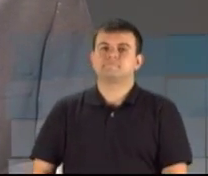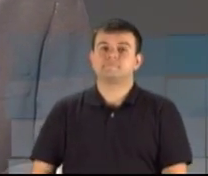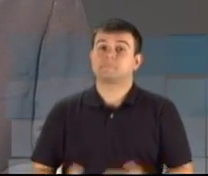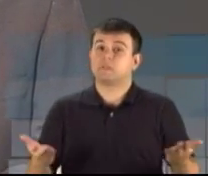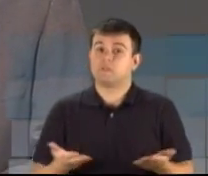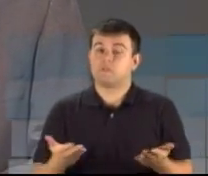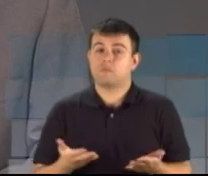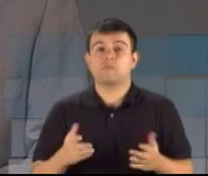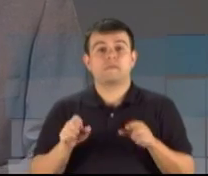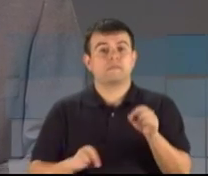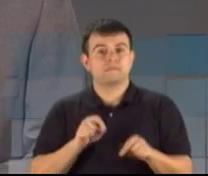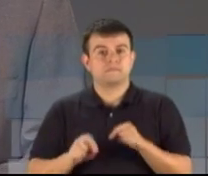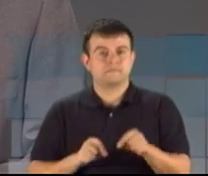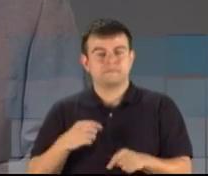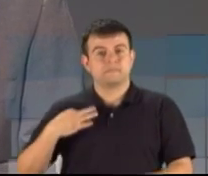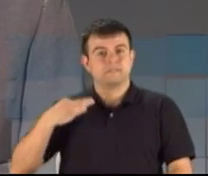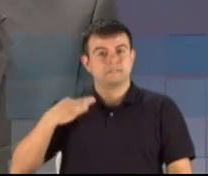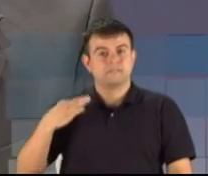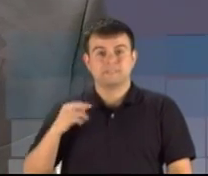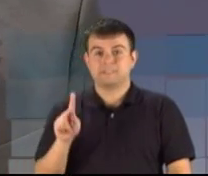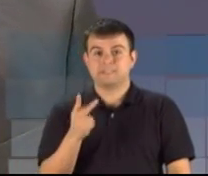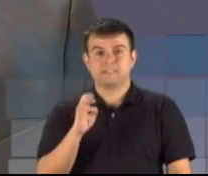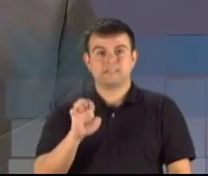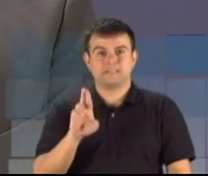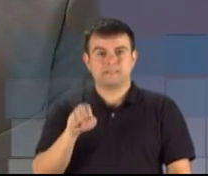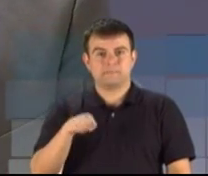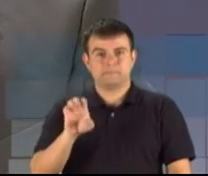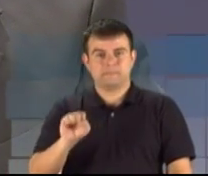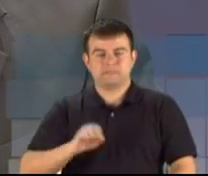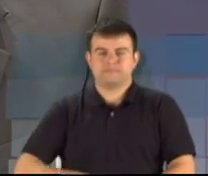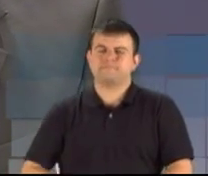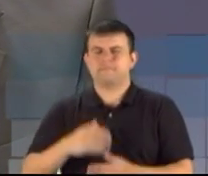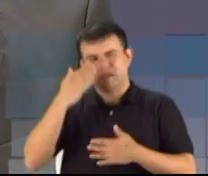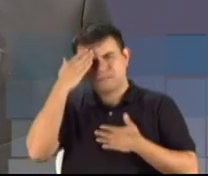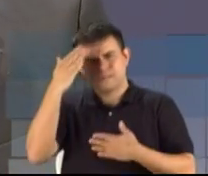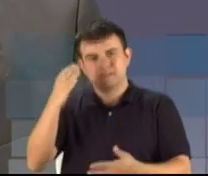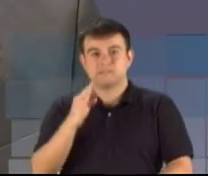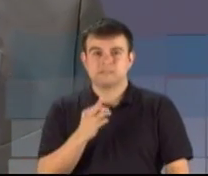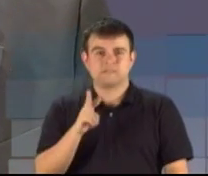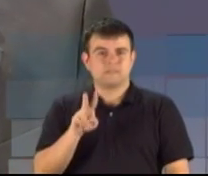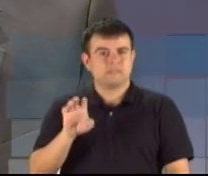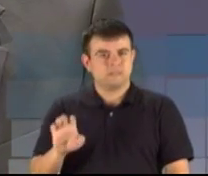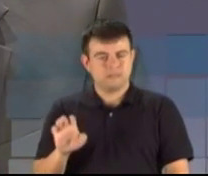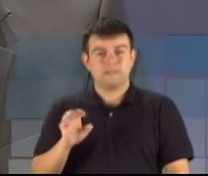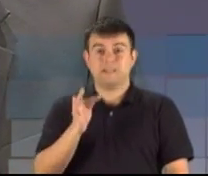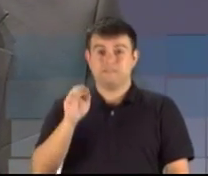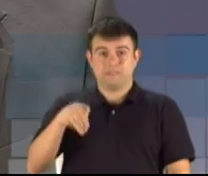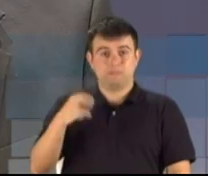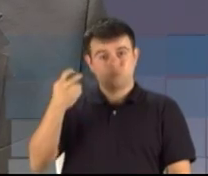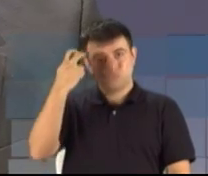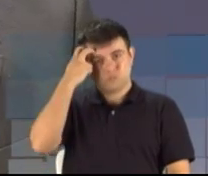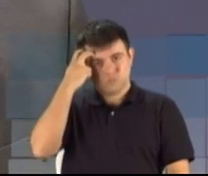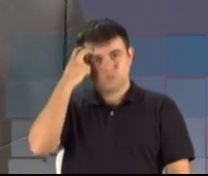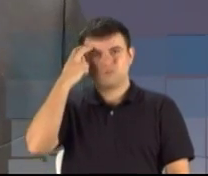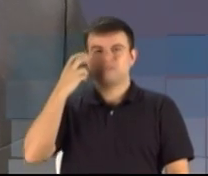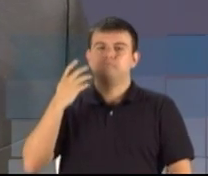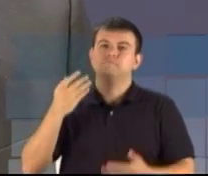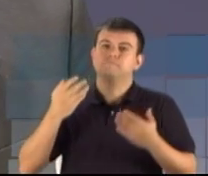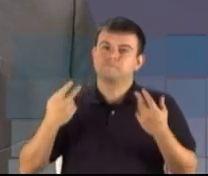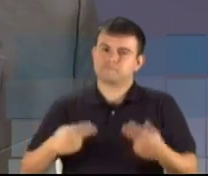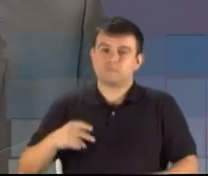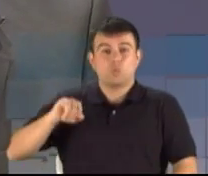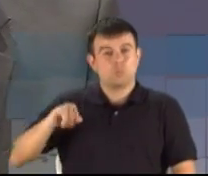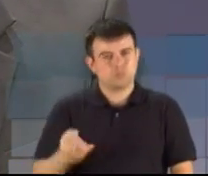quem fala é o candidato Hermes Souza. Quero agradecer à TVE e à FM Cultura por essa oportunidade